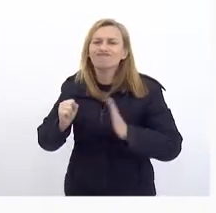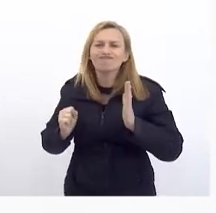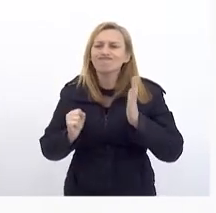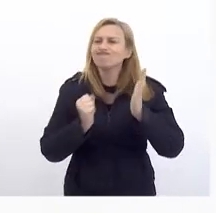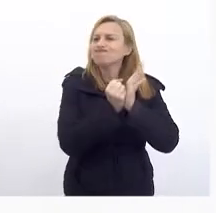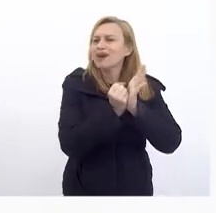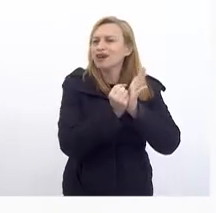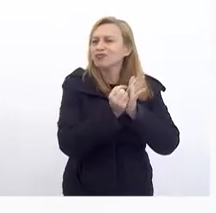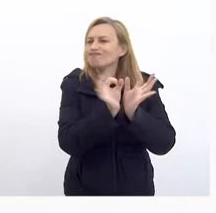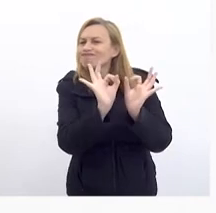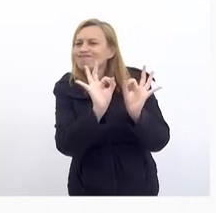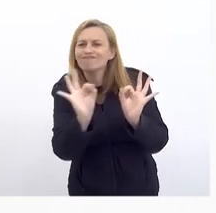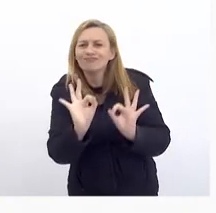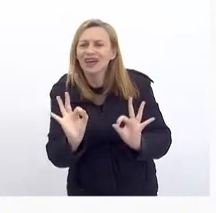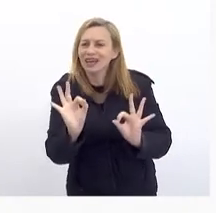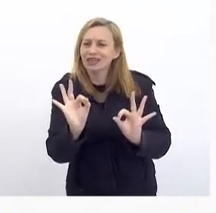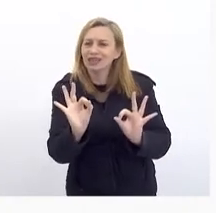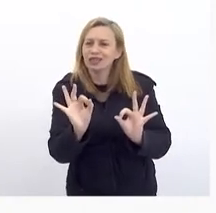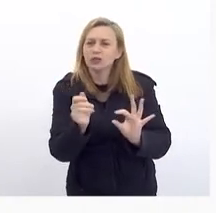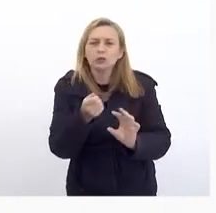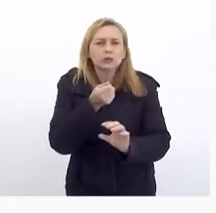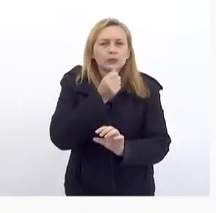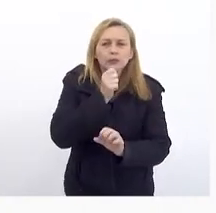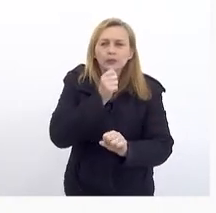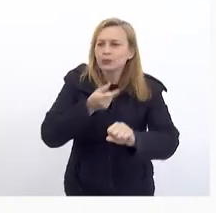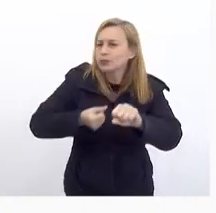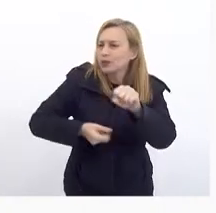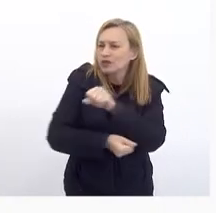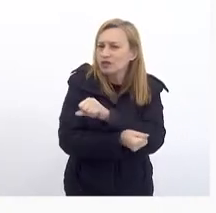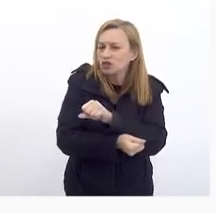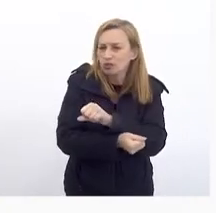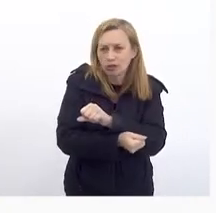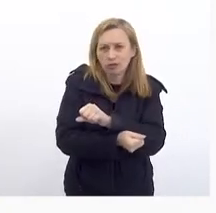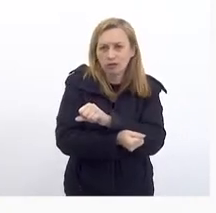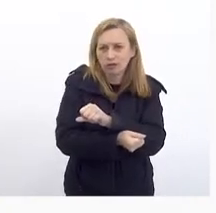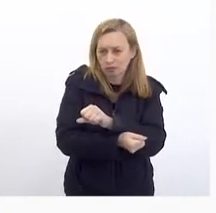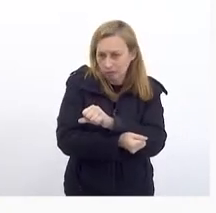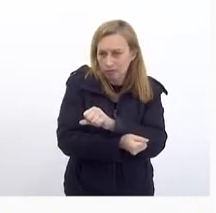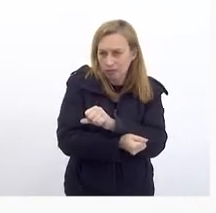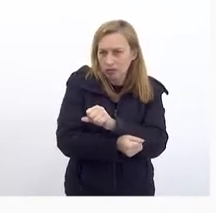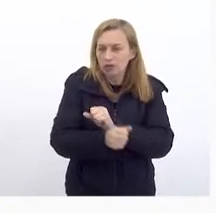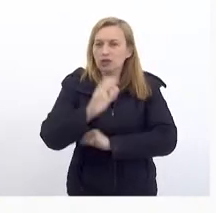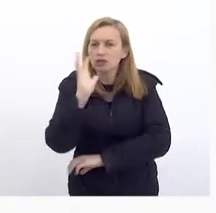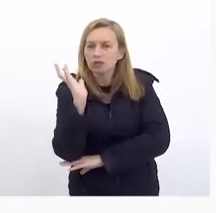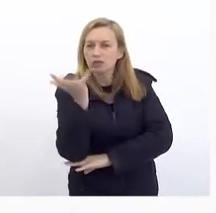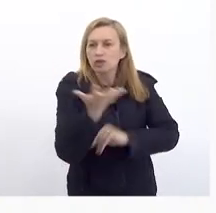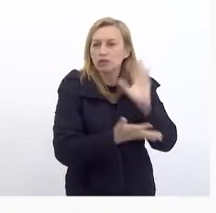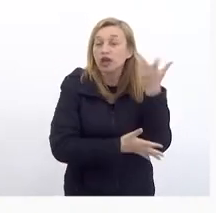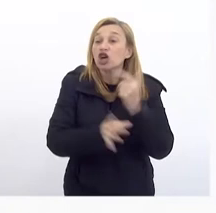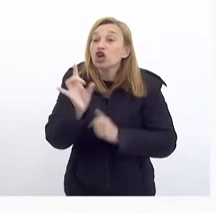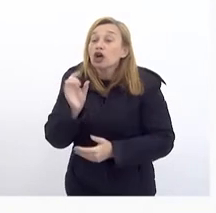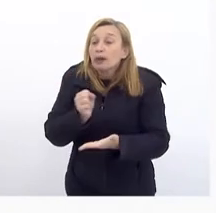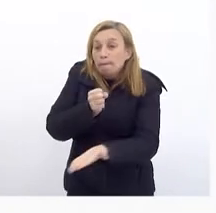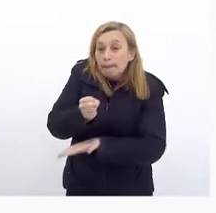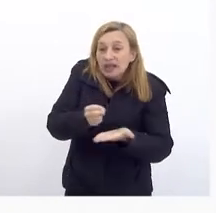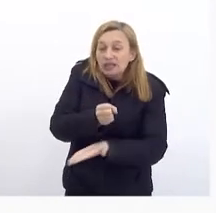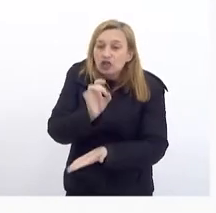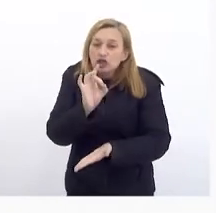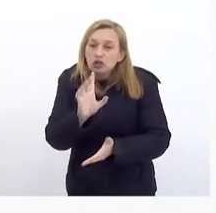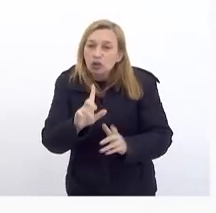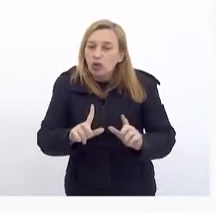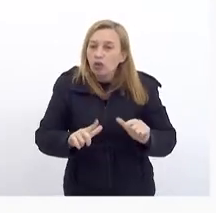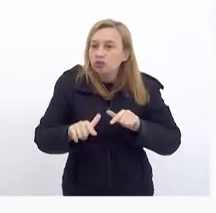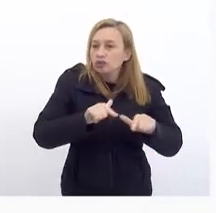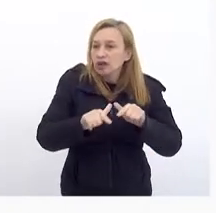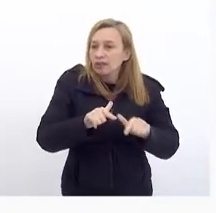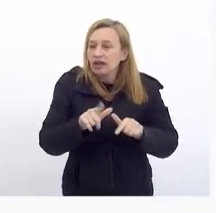Absoluto Em nenhum Investimento Ou custeio Do meio ambiente Basicamente Era uma operação De